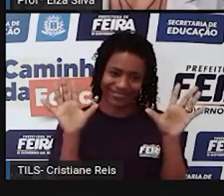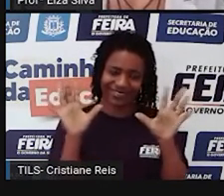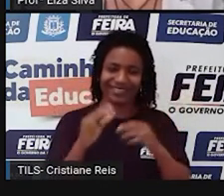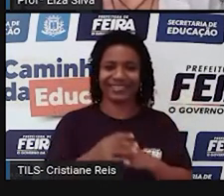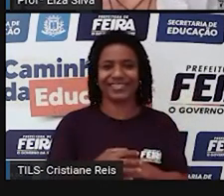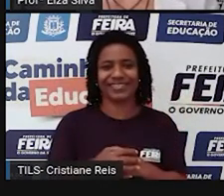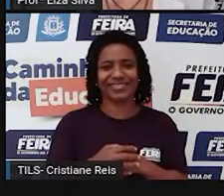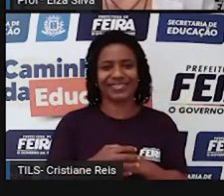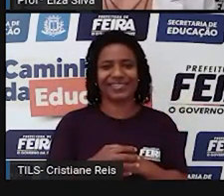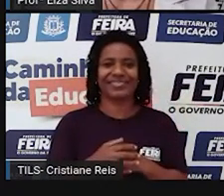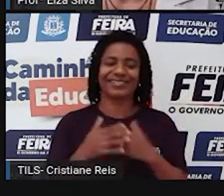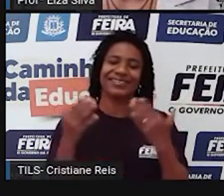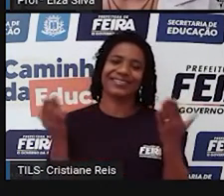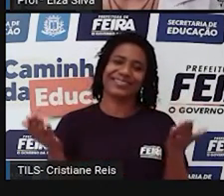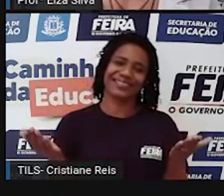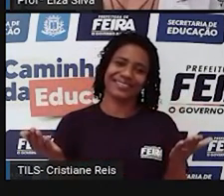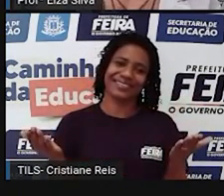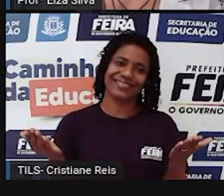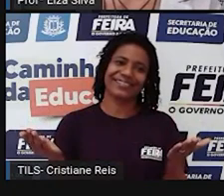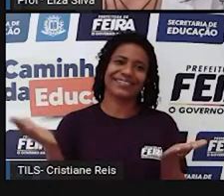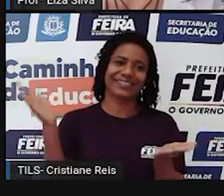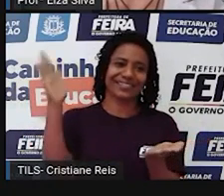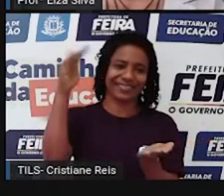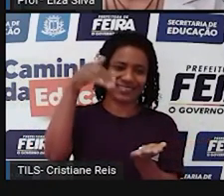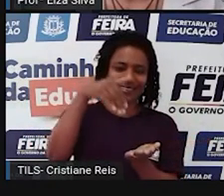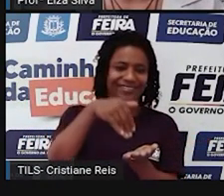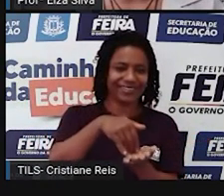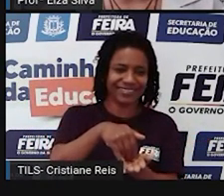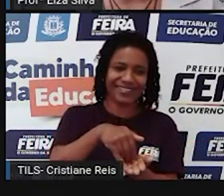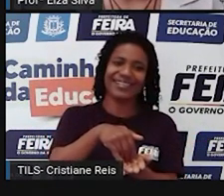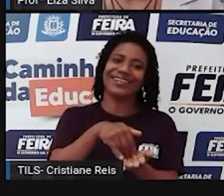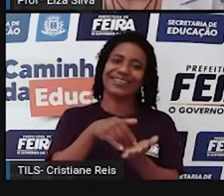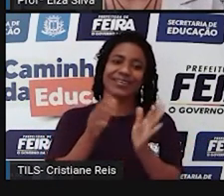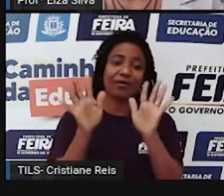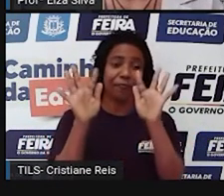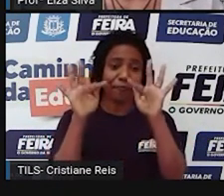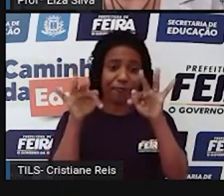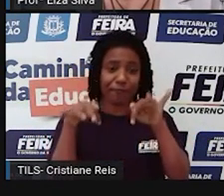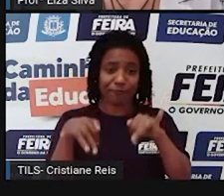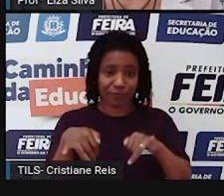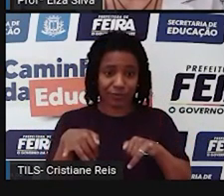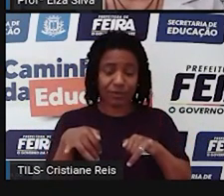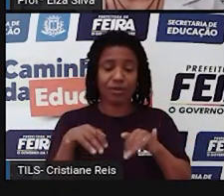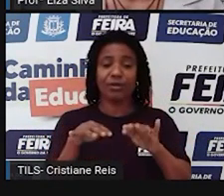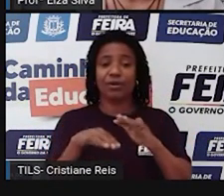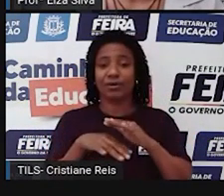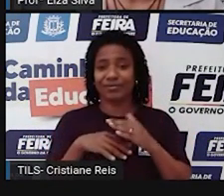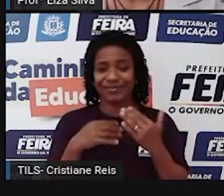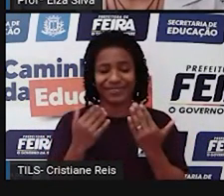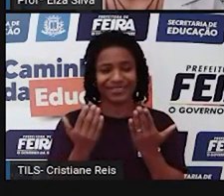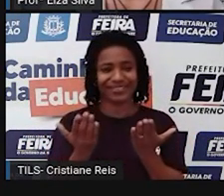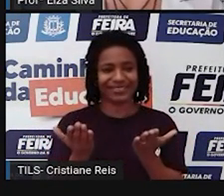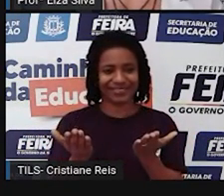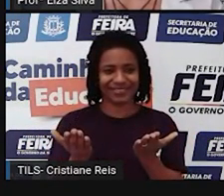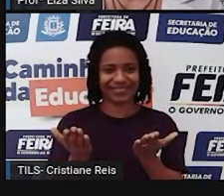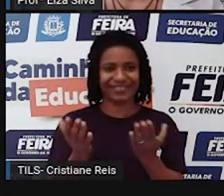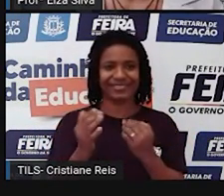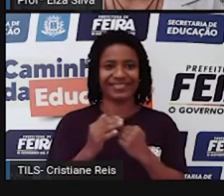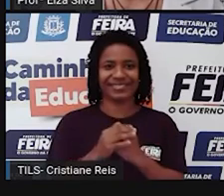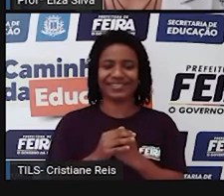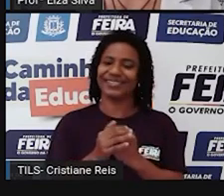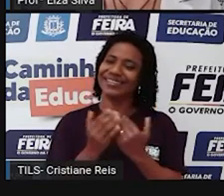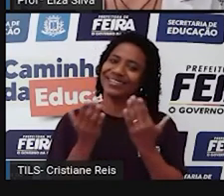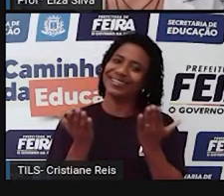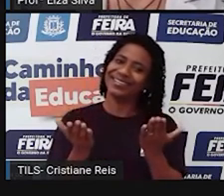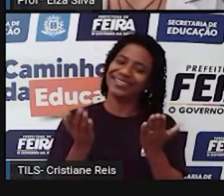e chegamos então meus queridos alunos ao final de nossa aula see you next class vejo